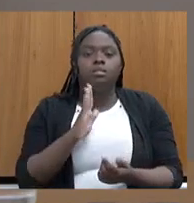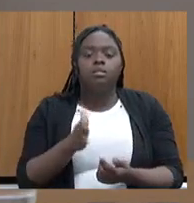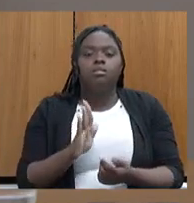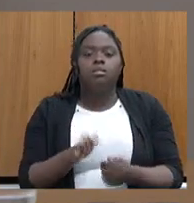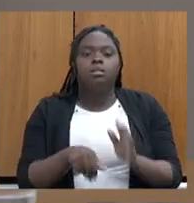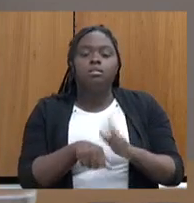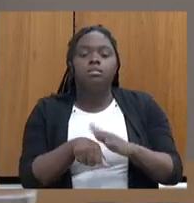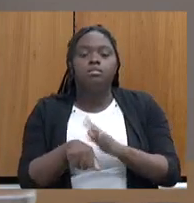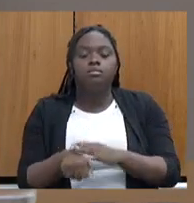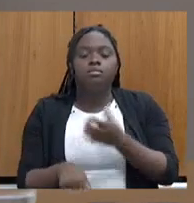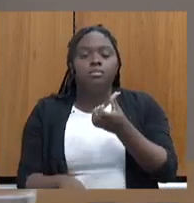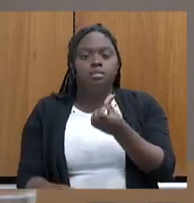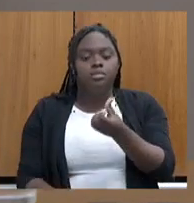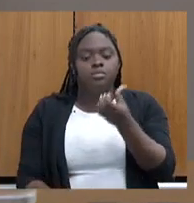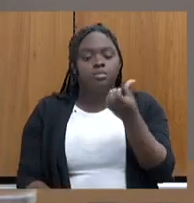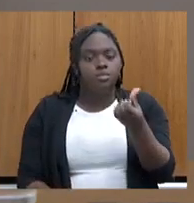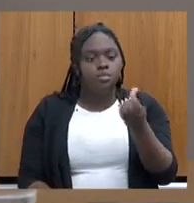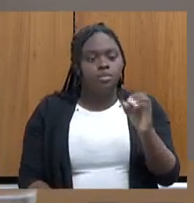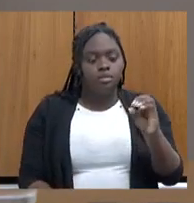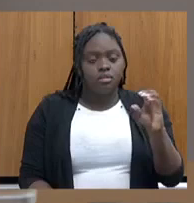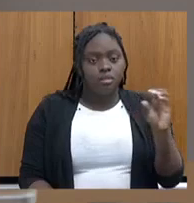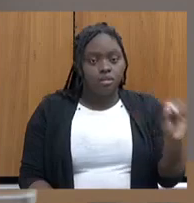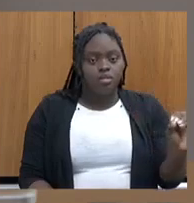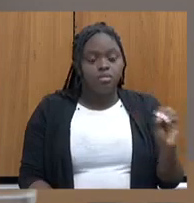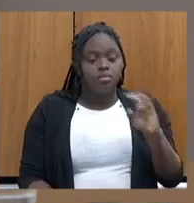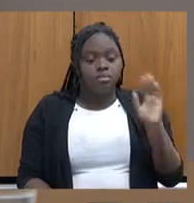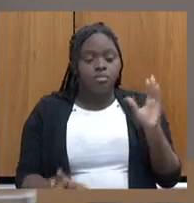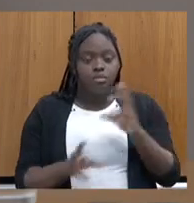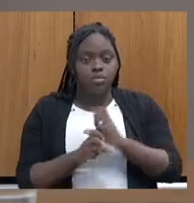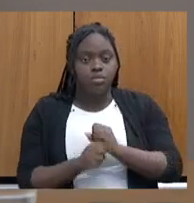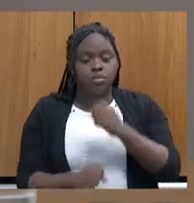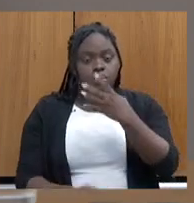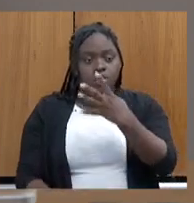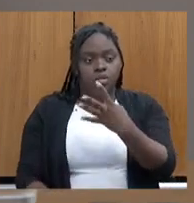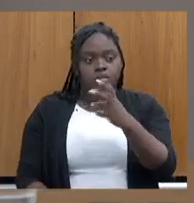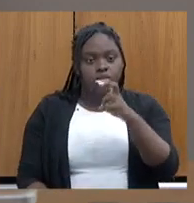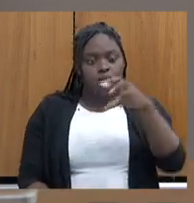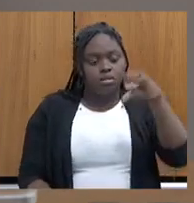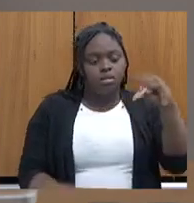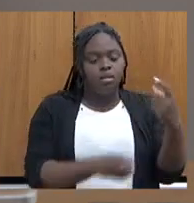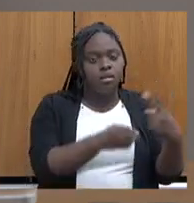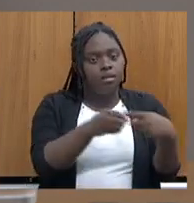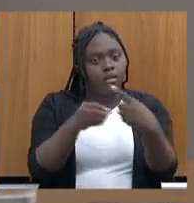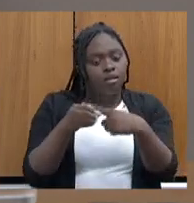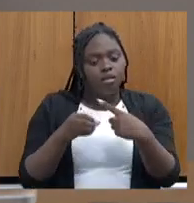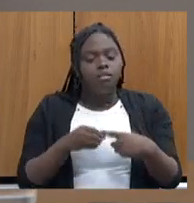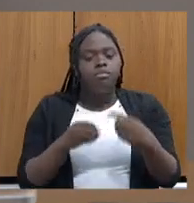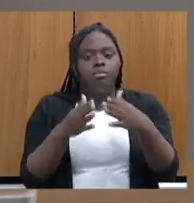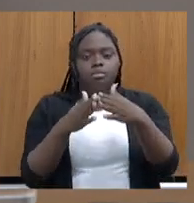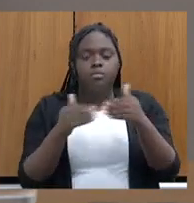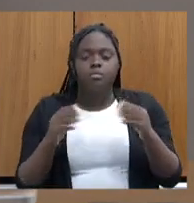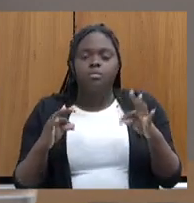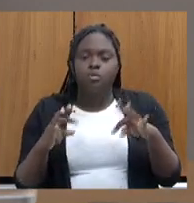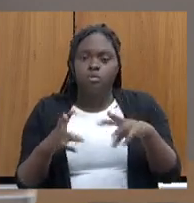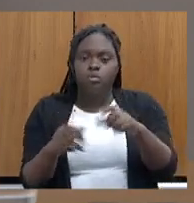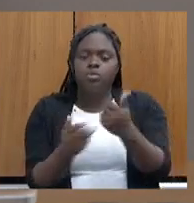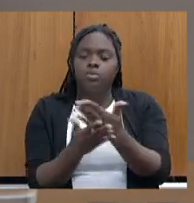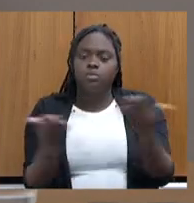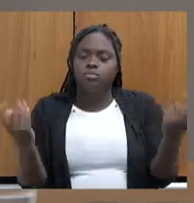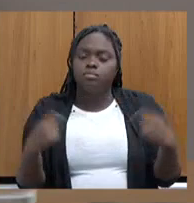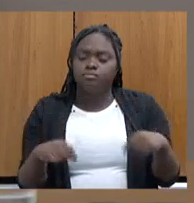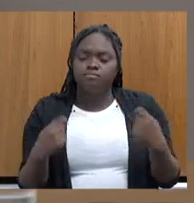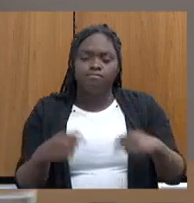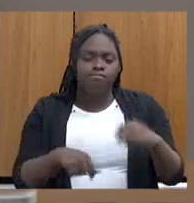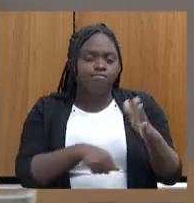.600 CIPTEA em 459 municípios. E aí eu peço aqui, todas as bases desse ano, que nós precisamos emitir muito